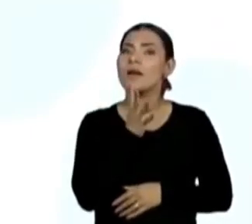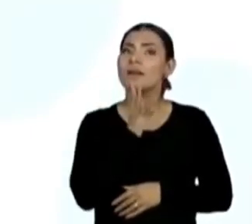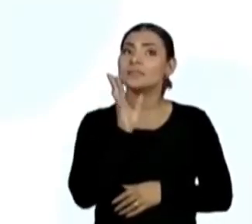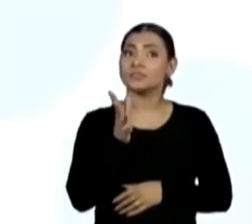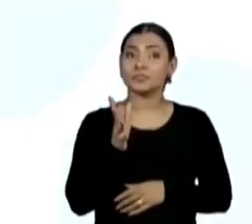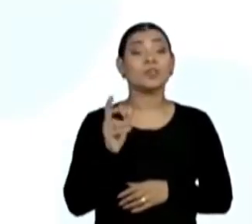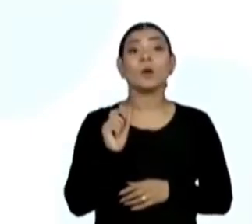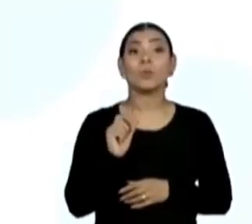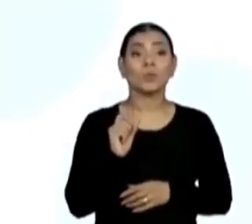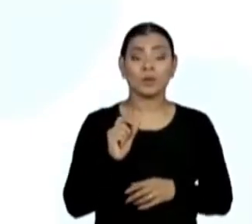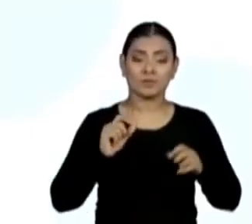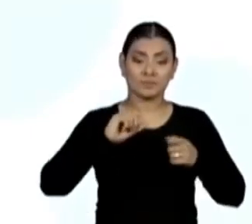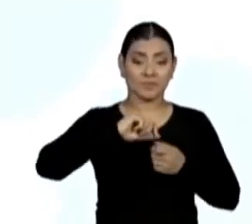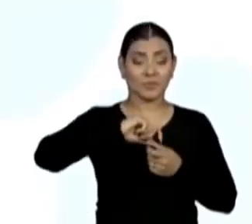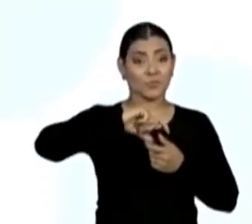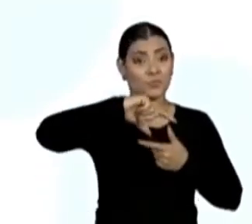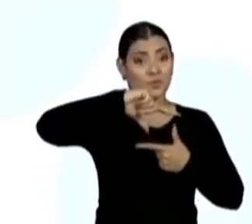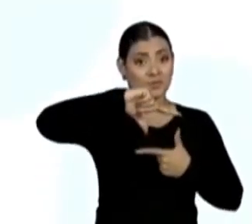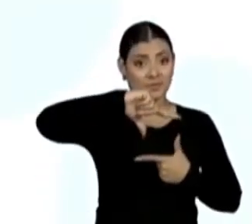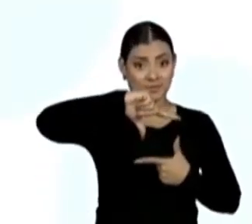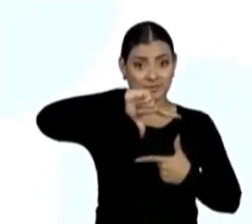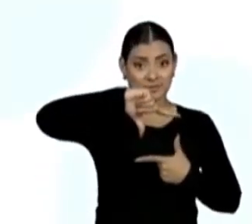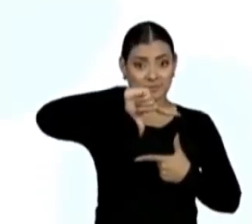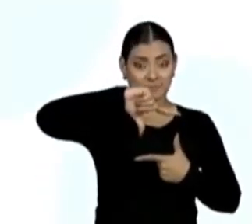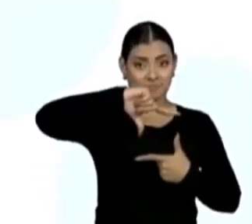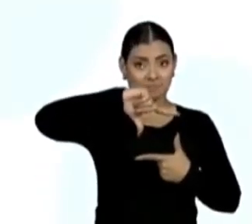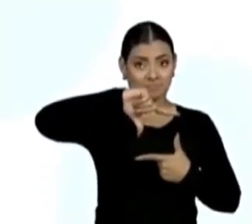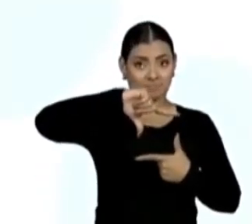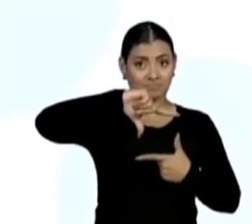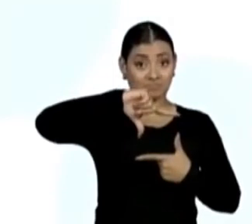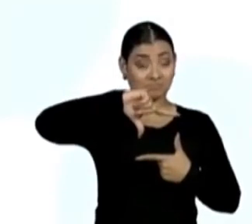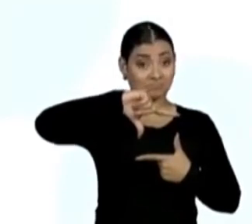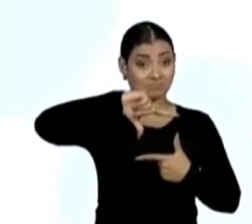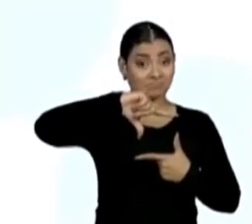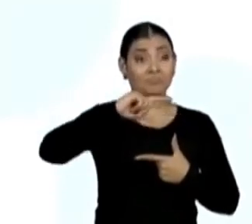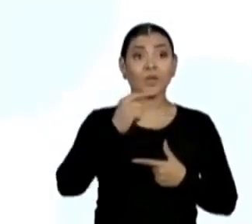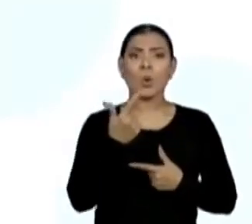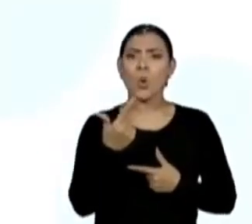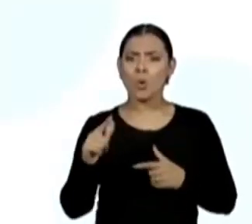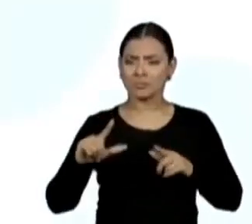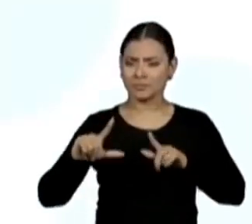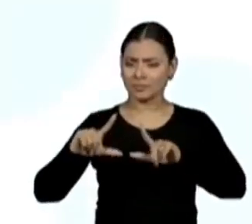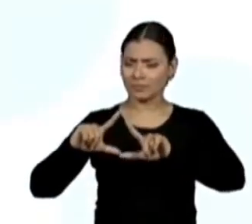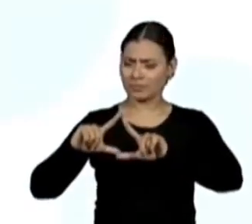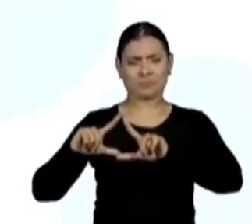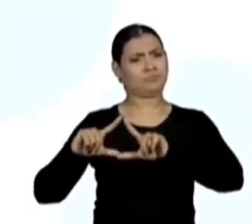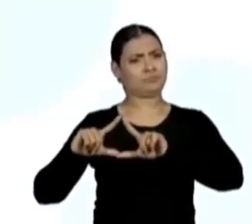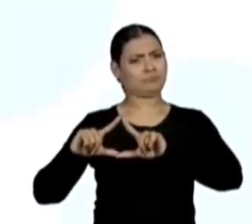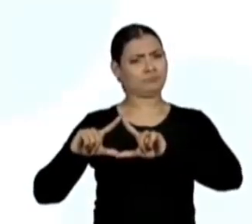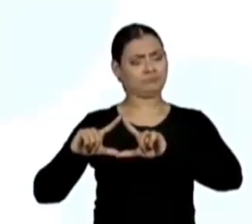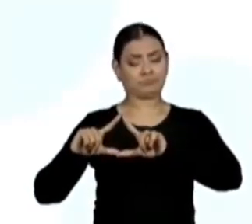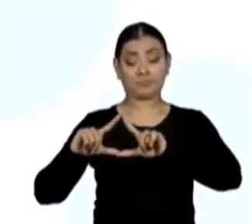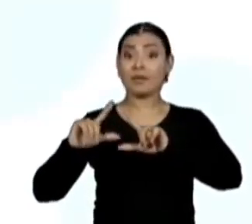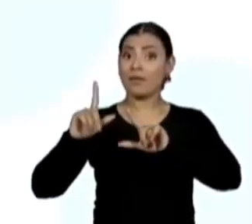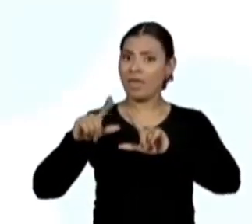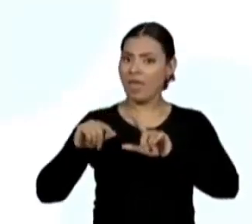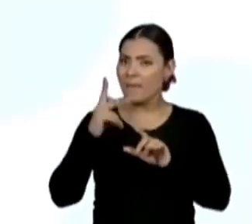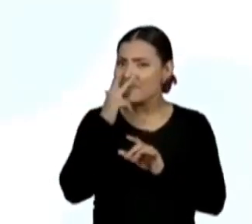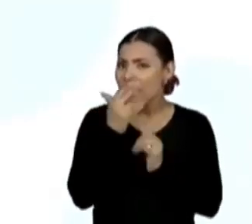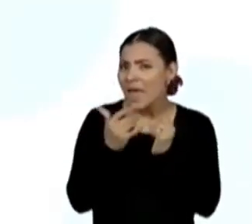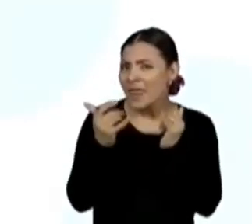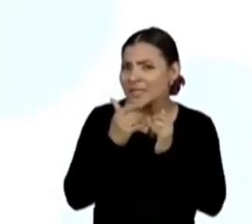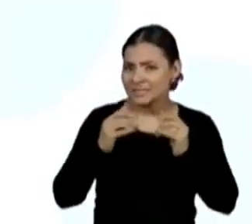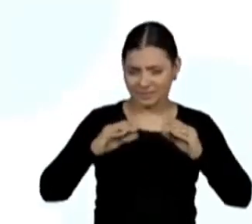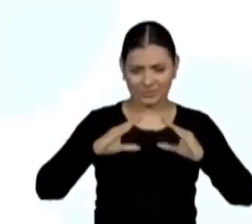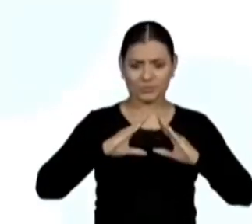um quadrado, então as outras faces são triangulares, a puxa é característica de pirâmide,